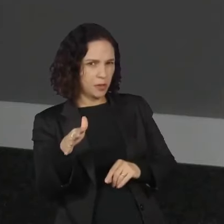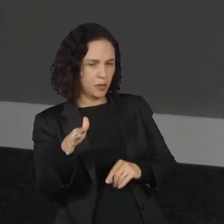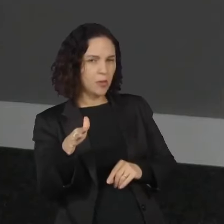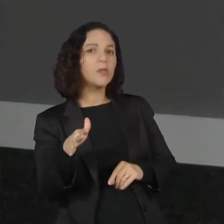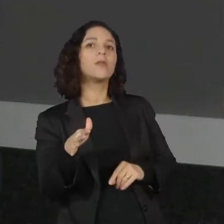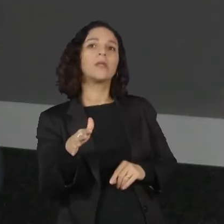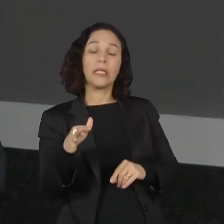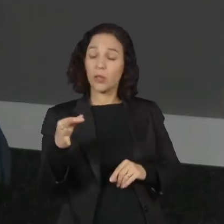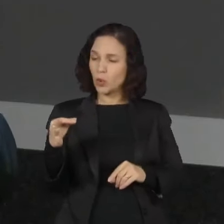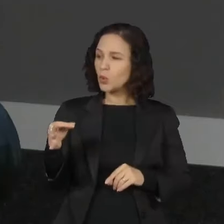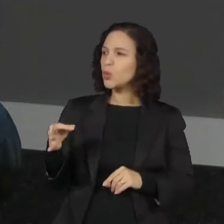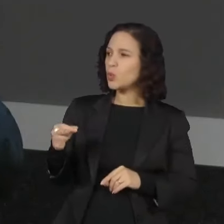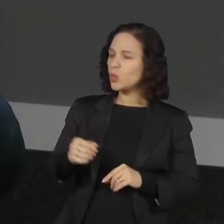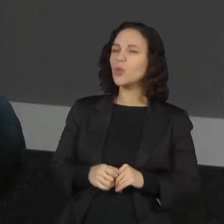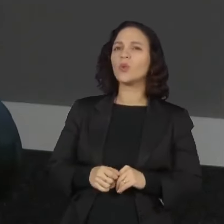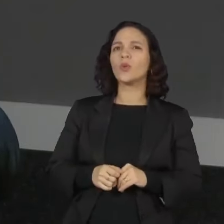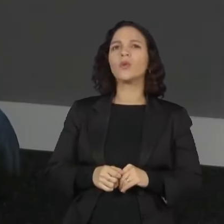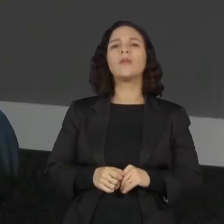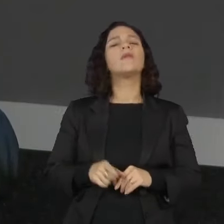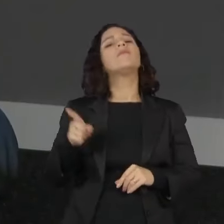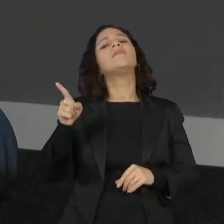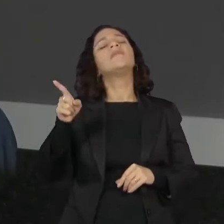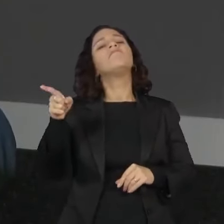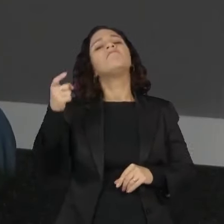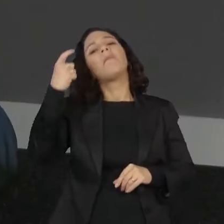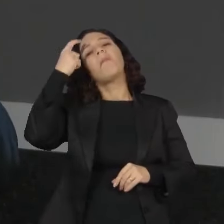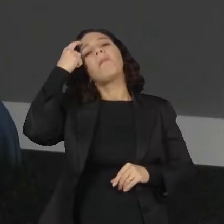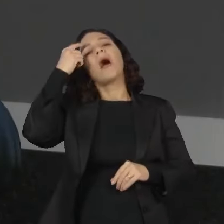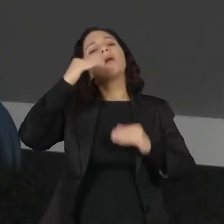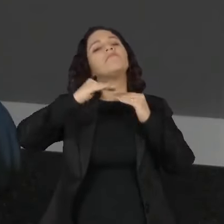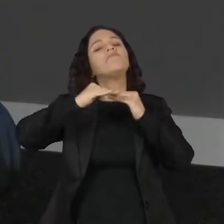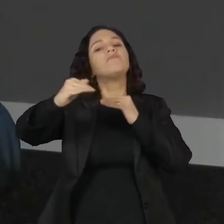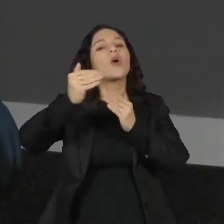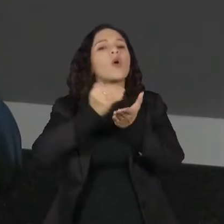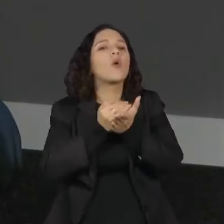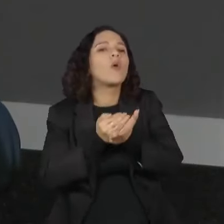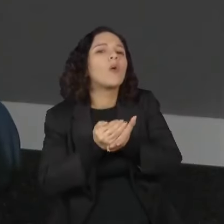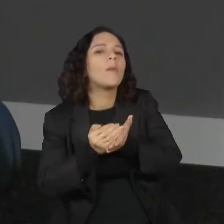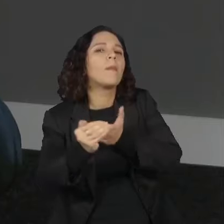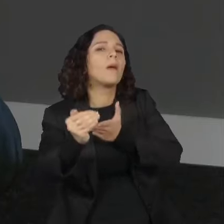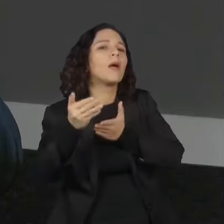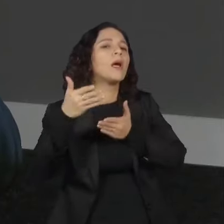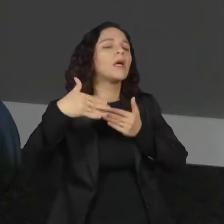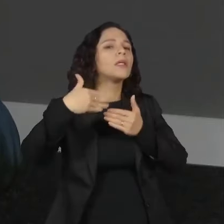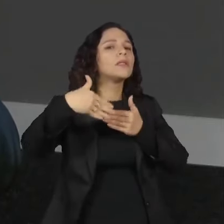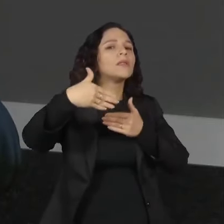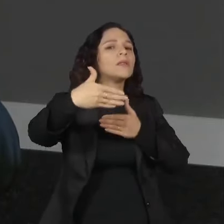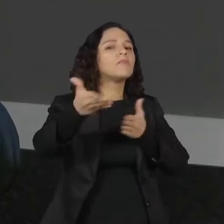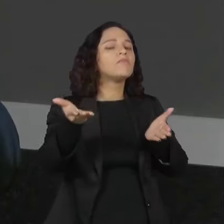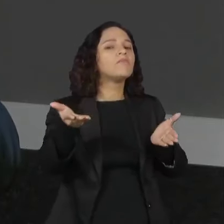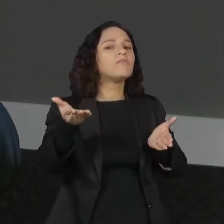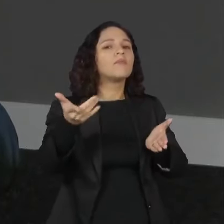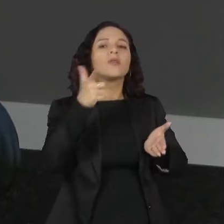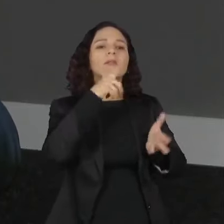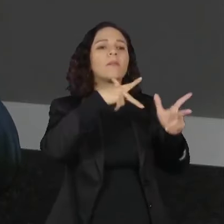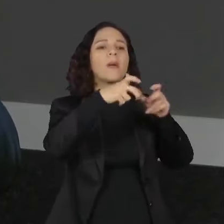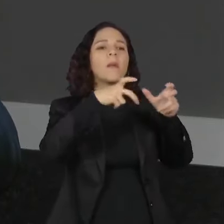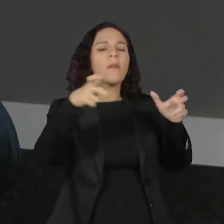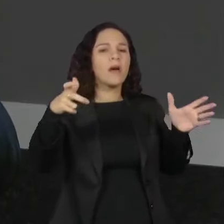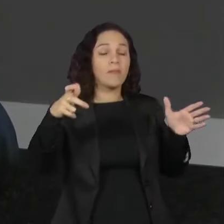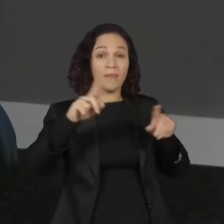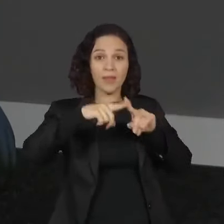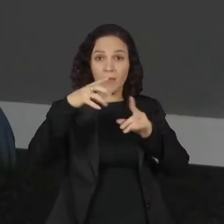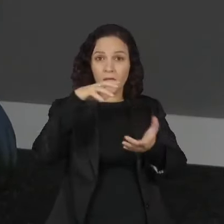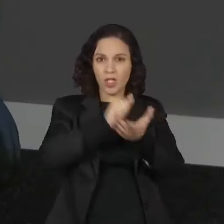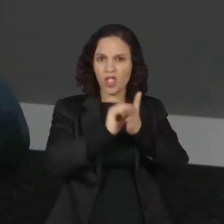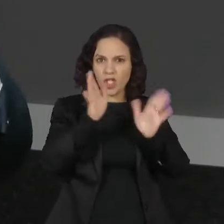18 meses. Qual é o seu horizonte, né? Assim, trabalhar para ter esse registro e a partir daí a